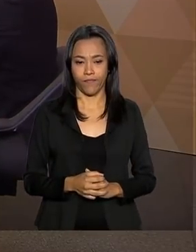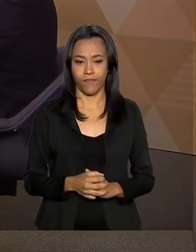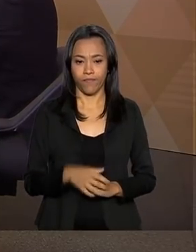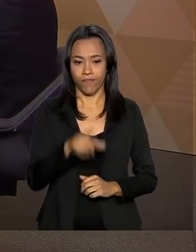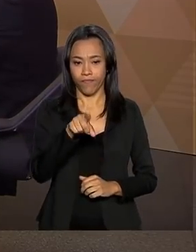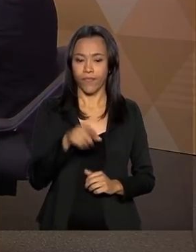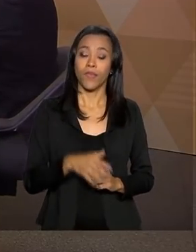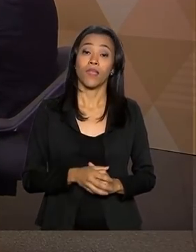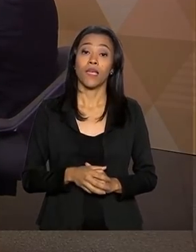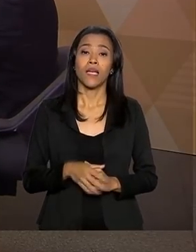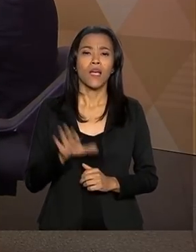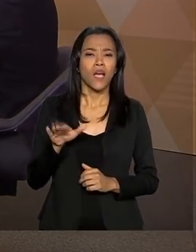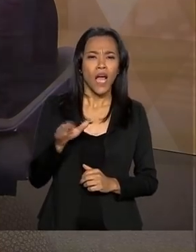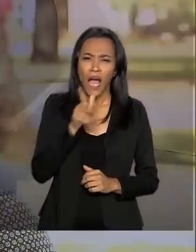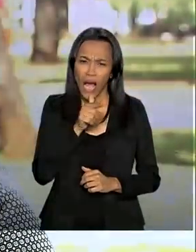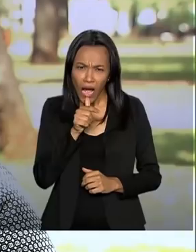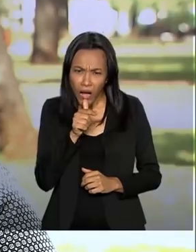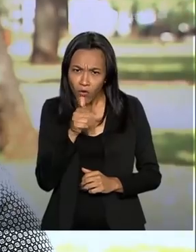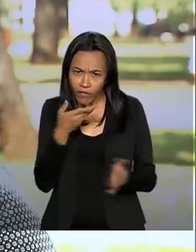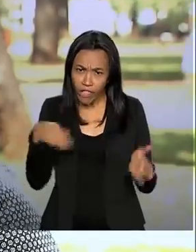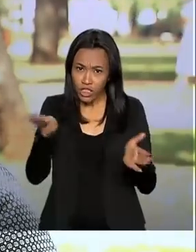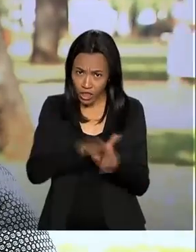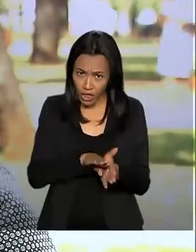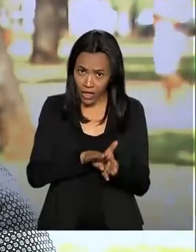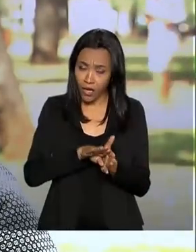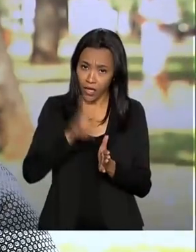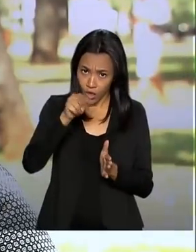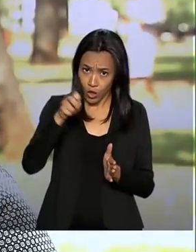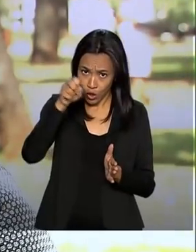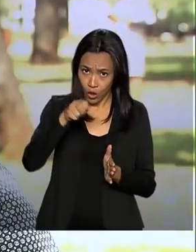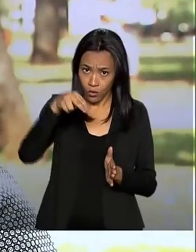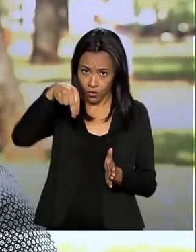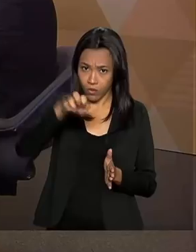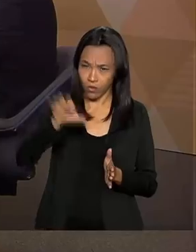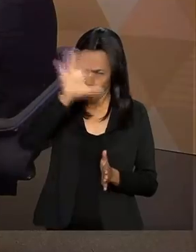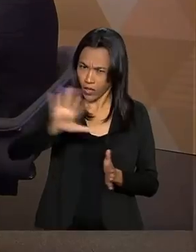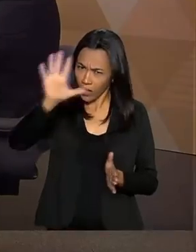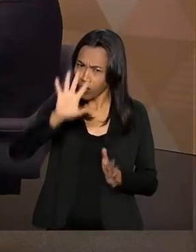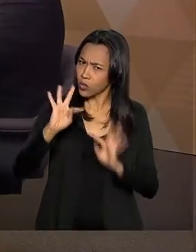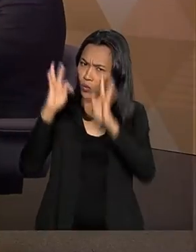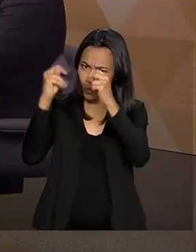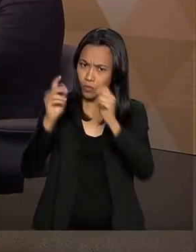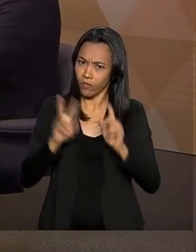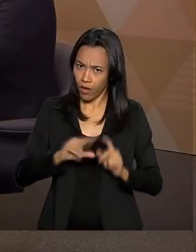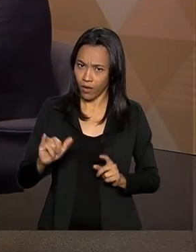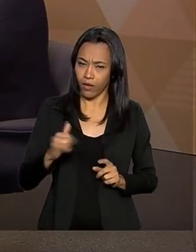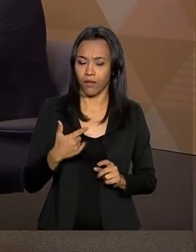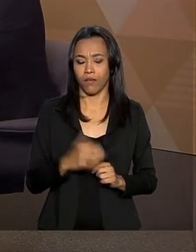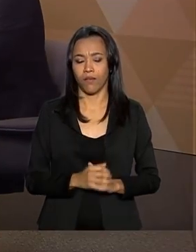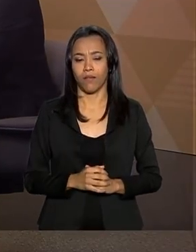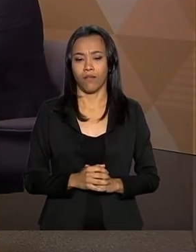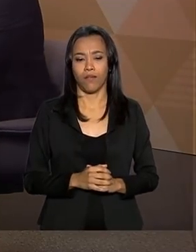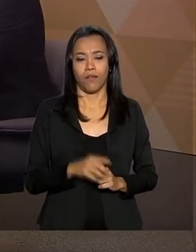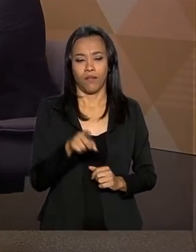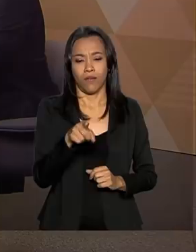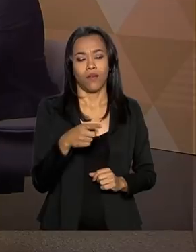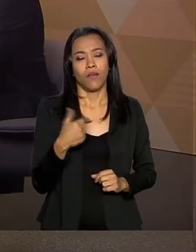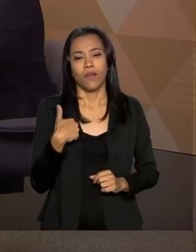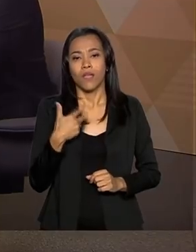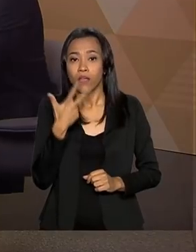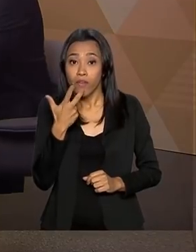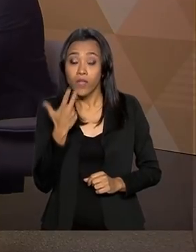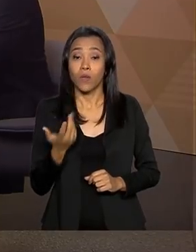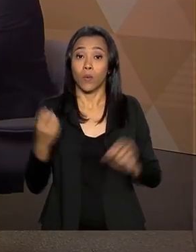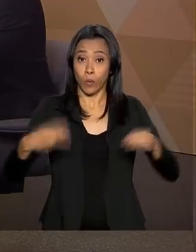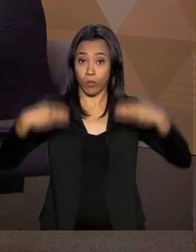A água do Rio São Francisco vai chegar em todo o território do Nordeste? Essa é a minha pergunta. José, o Ministério trabalha